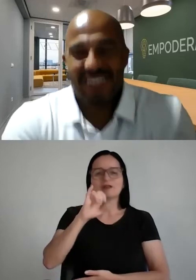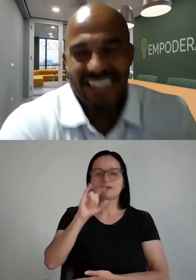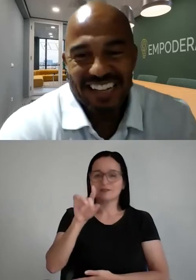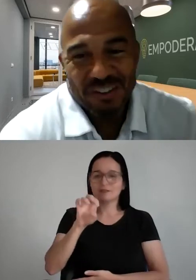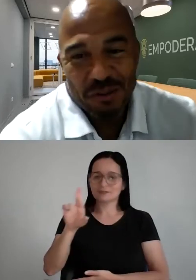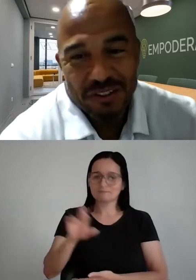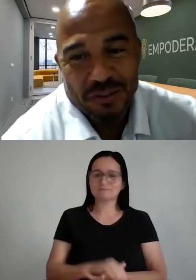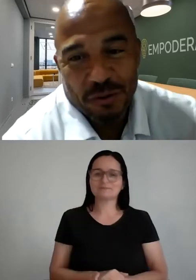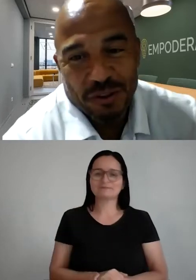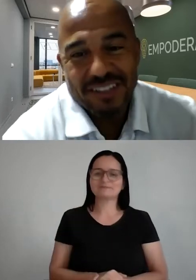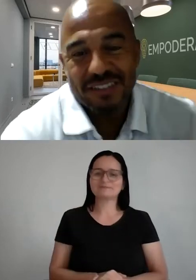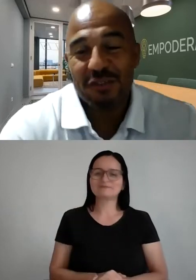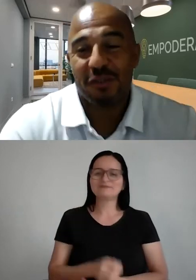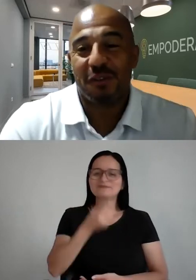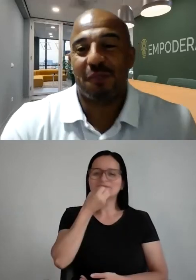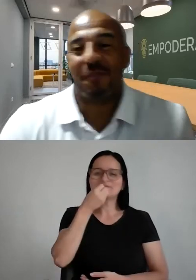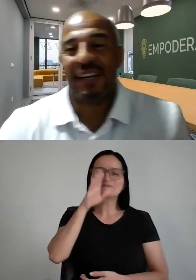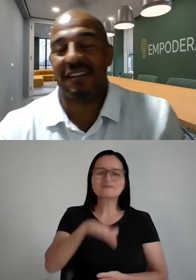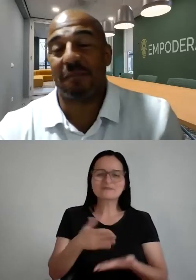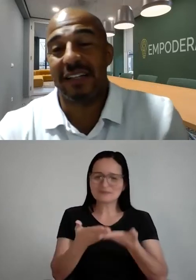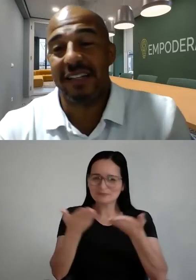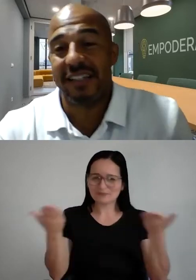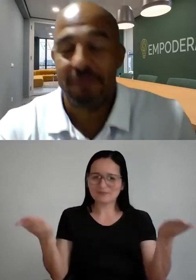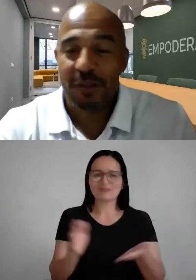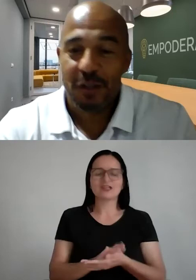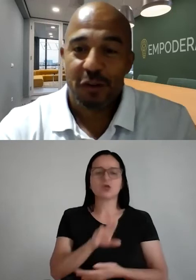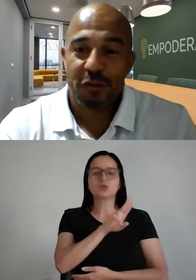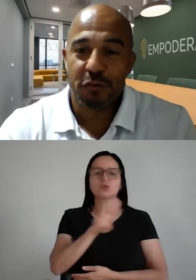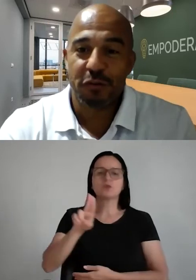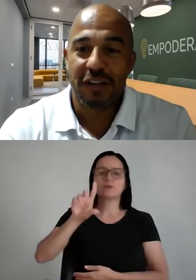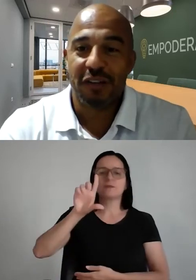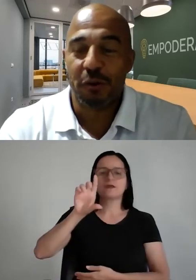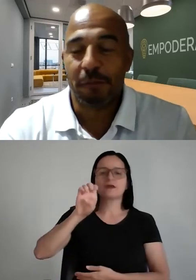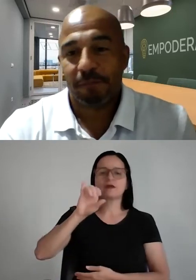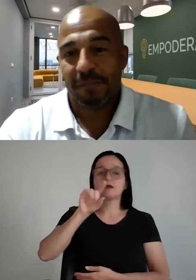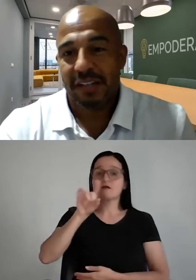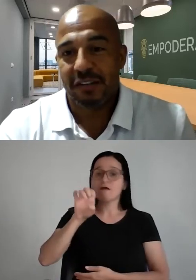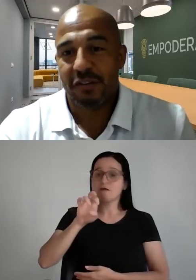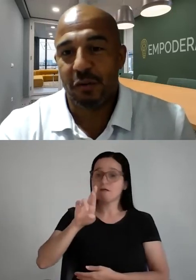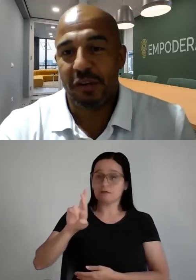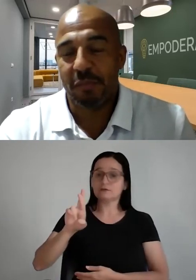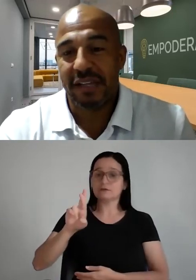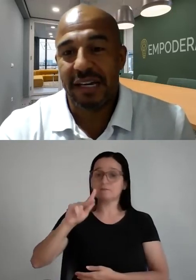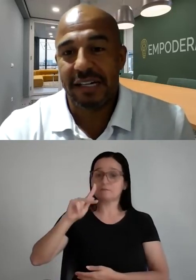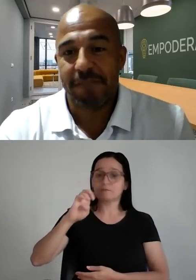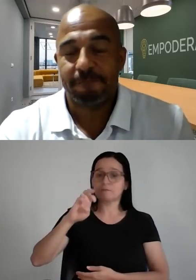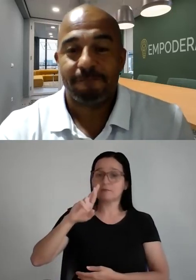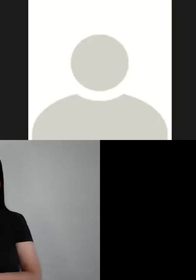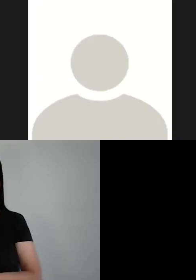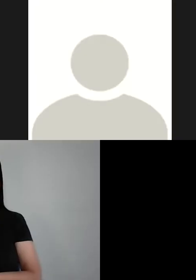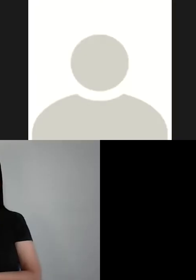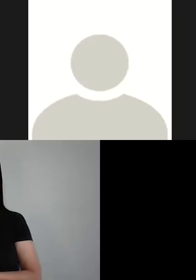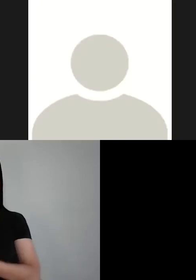Boa tarde a todos e todas. Eu sou Leizeira Pereira, sou fundador e CEO da Empodera.